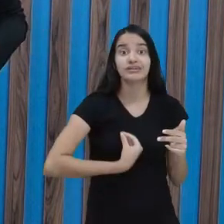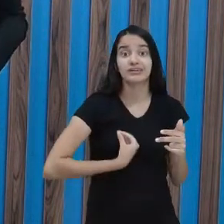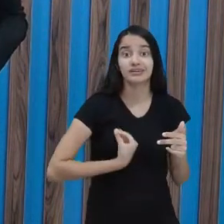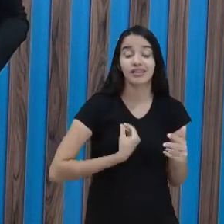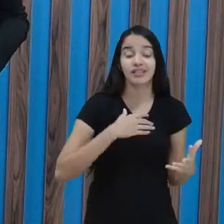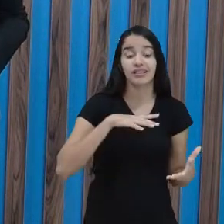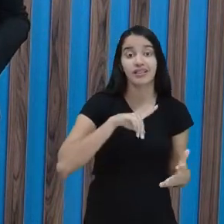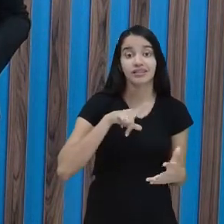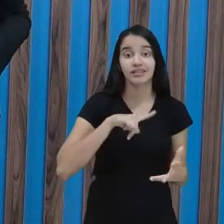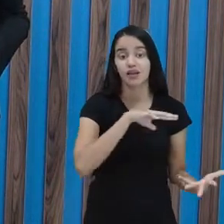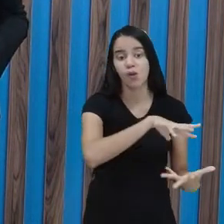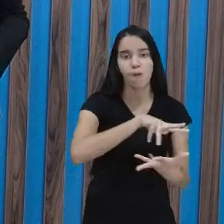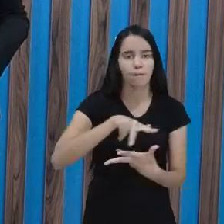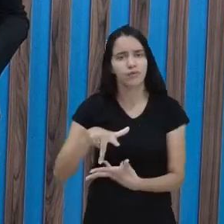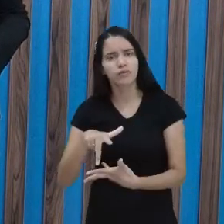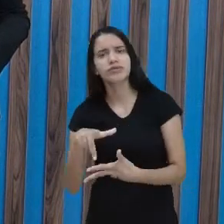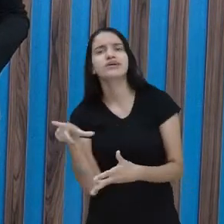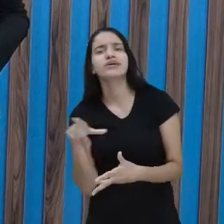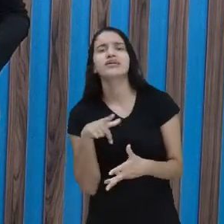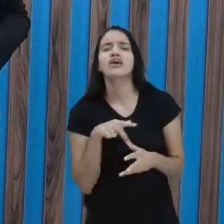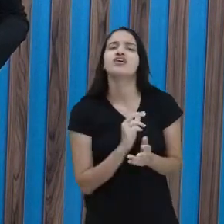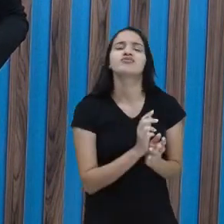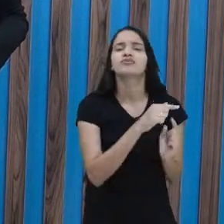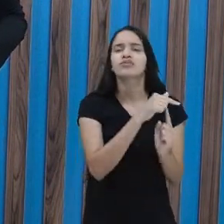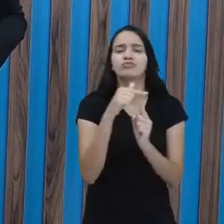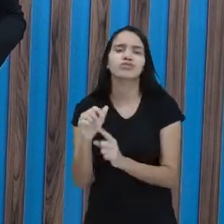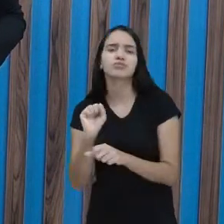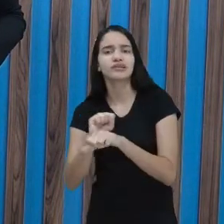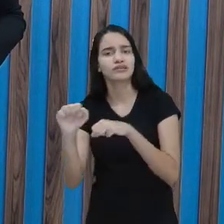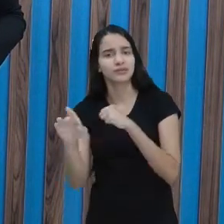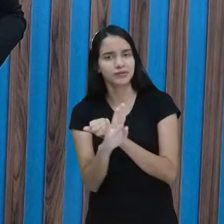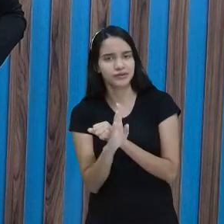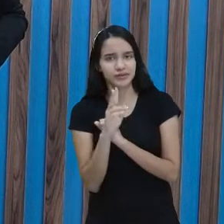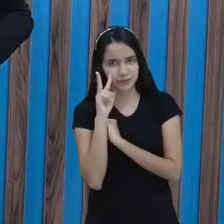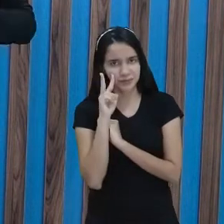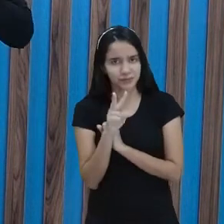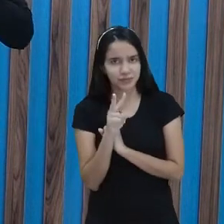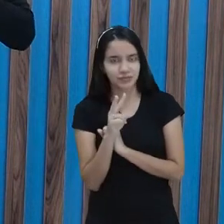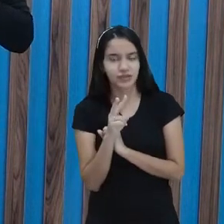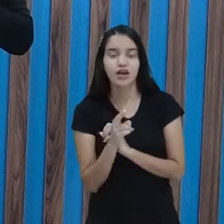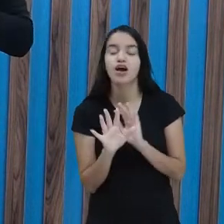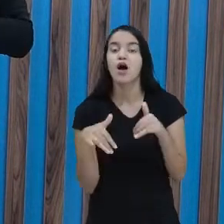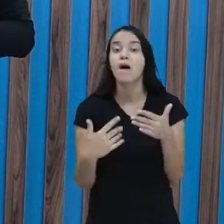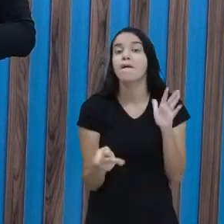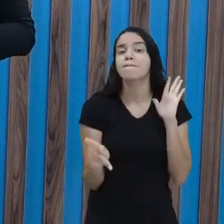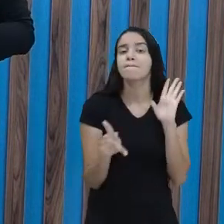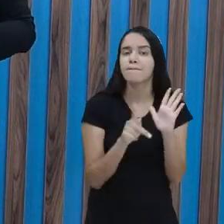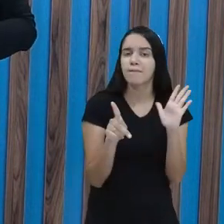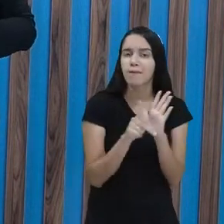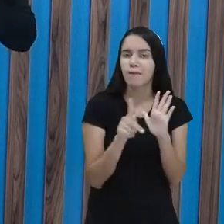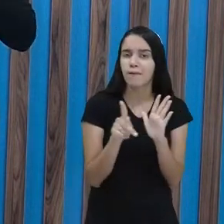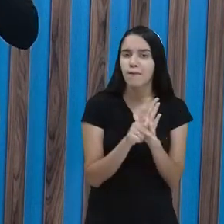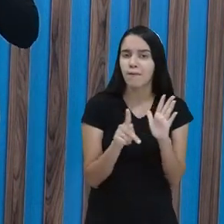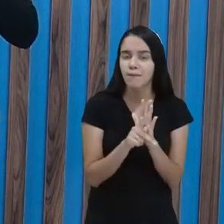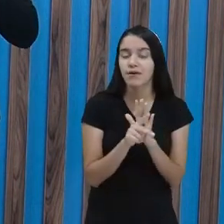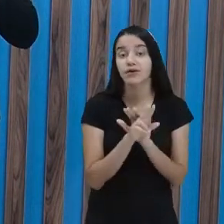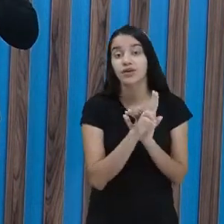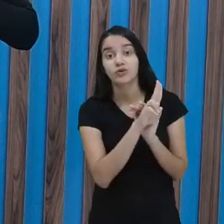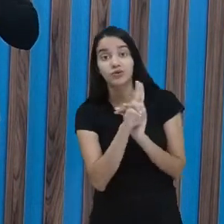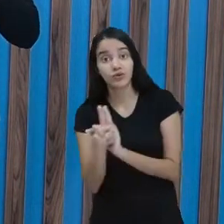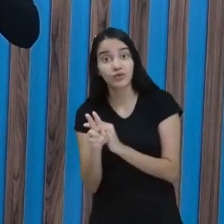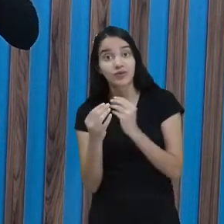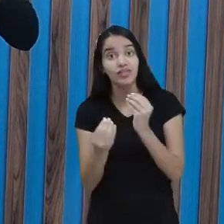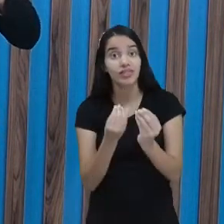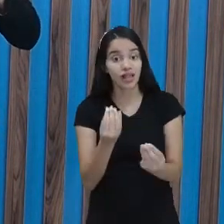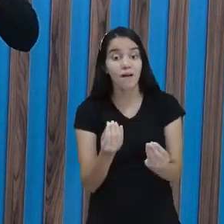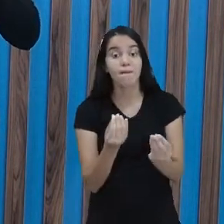Vimos ontem também que existem vários tipos de substantivo, não é assim? Substantivo próprio, que é o nome que a gente